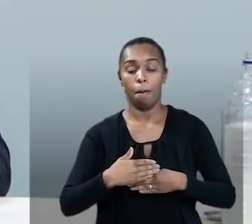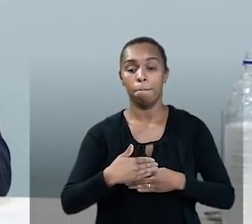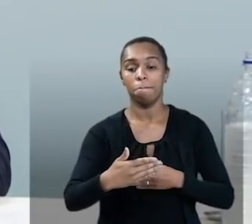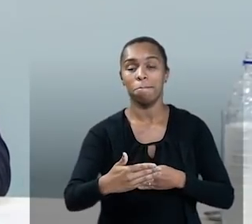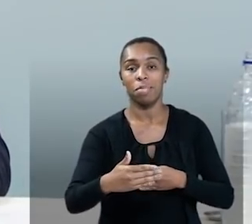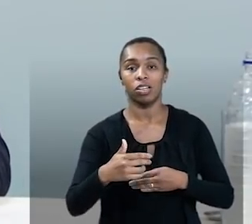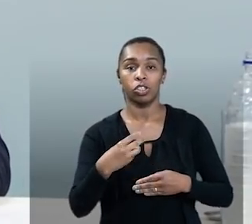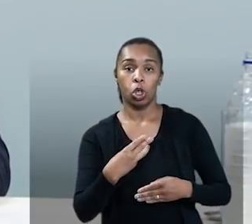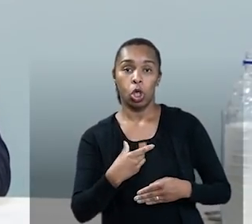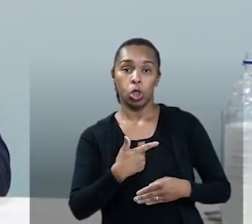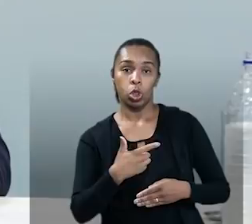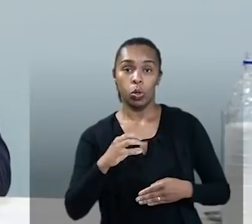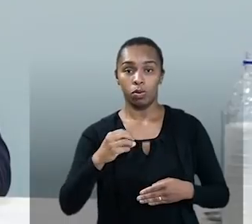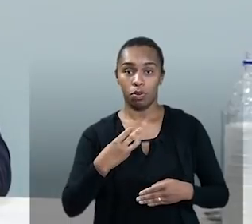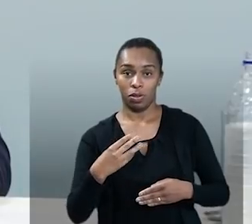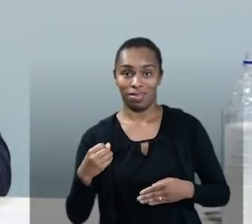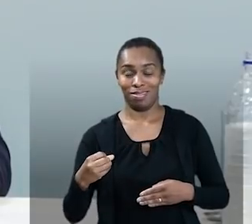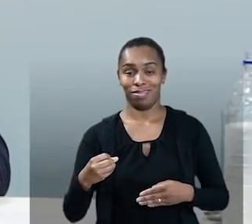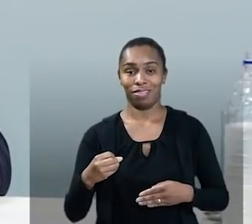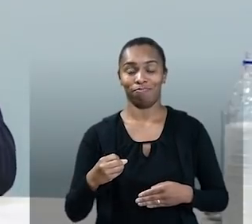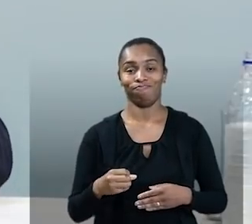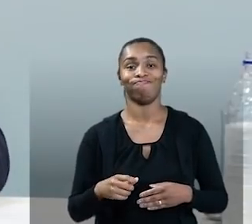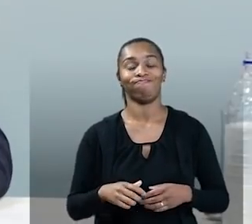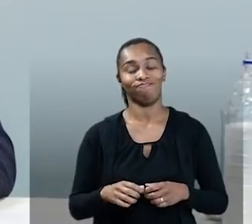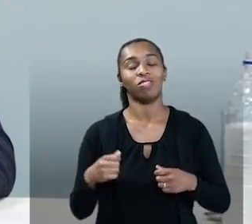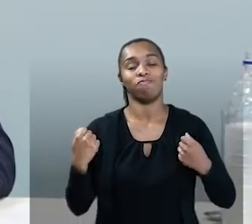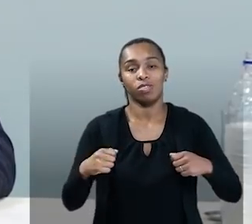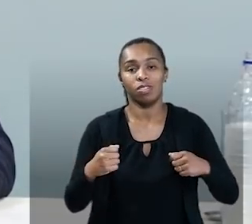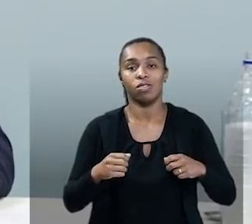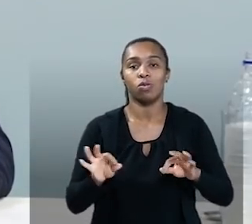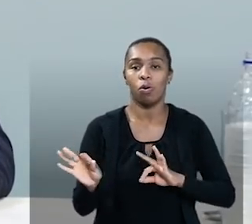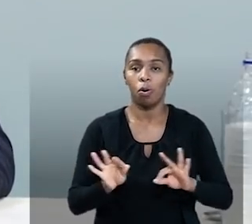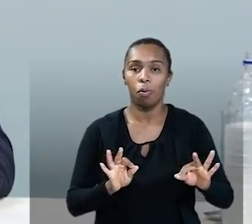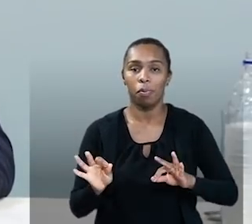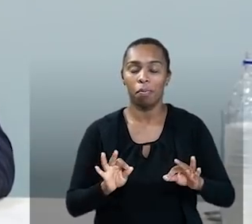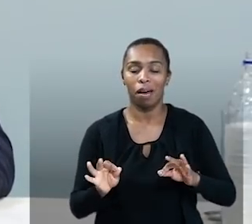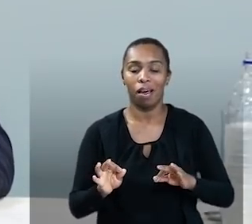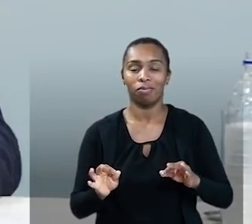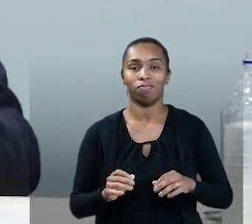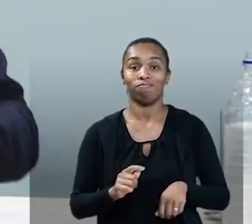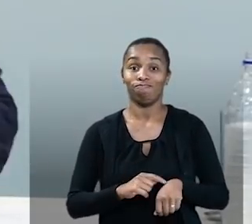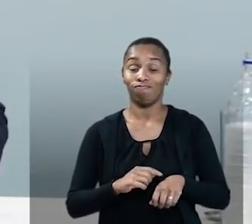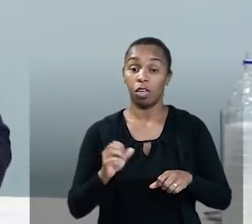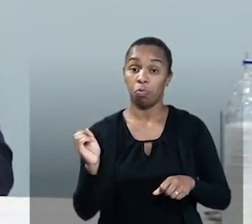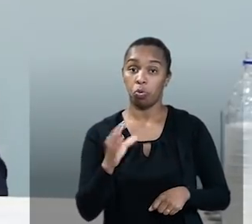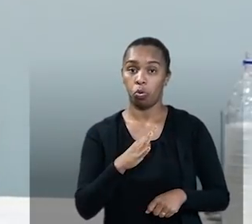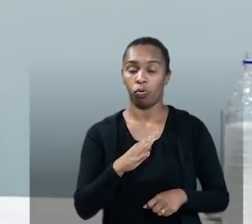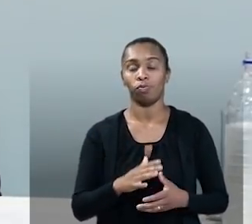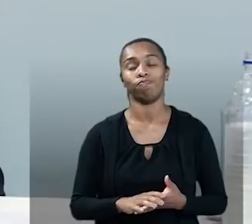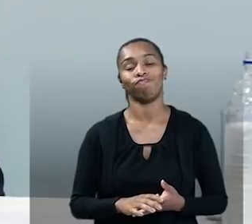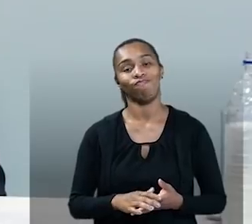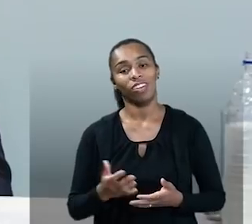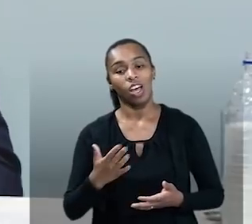tivemos que nos preparar para os novos tempos. Eu também gostaria de agradecer aqui, deixar